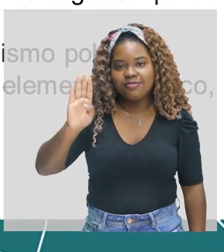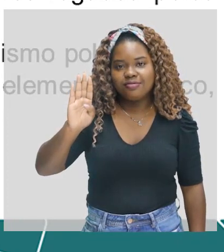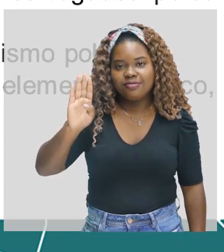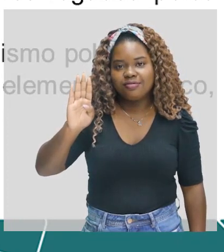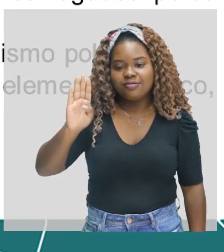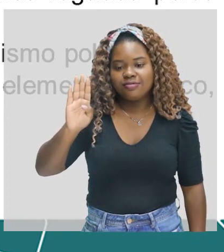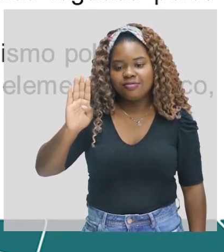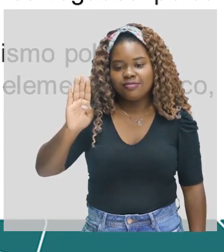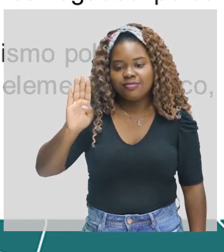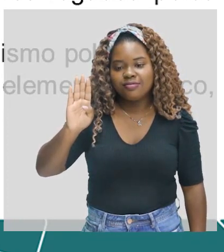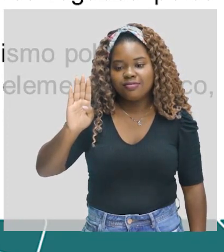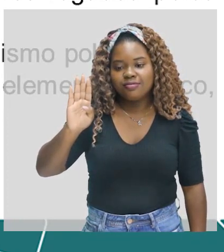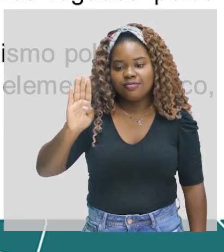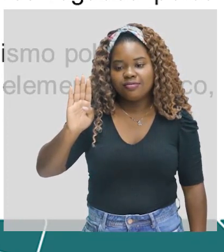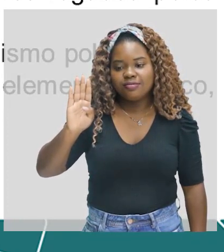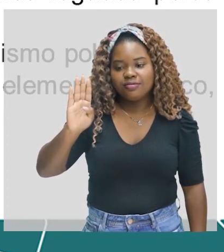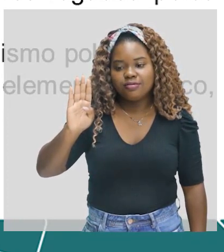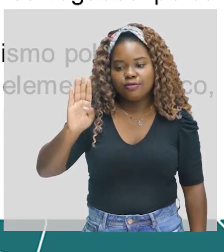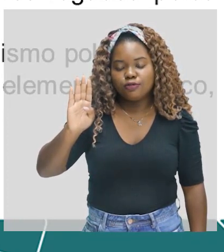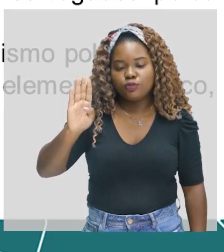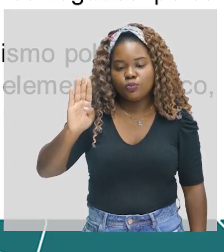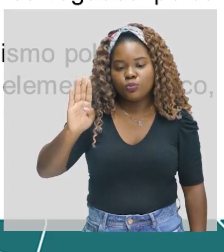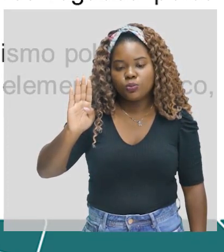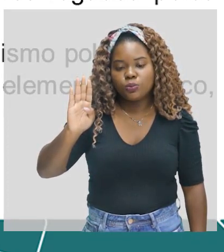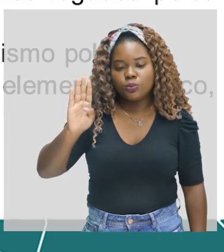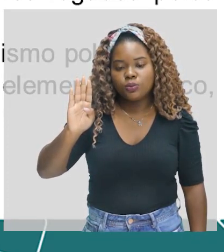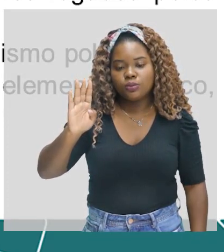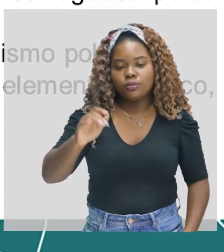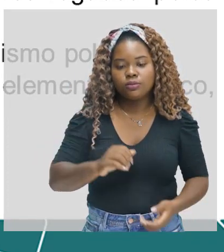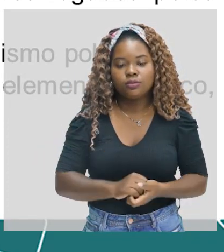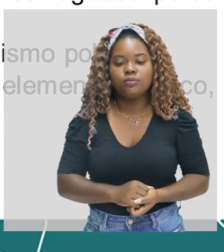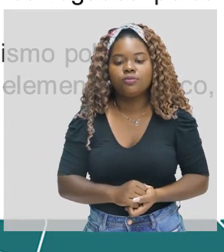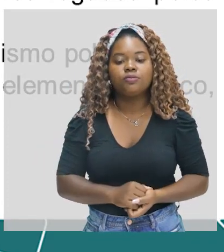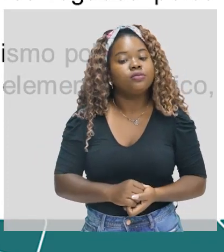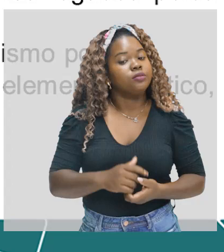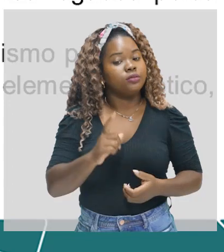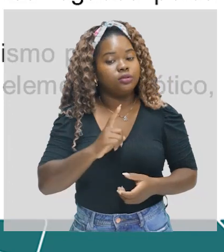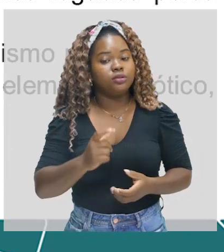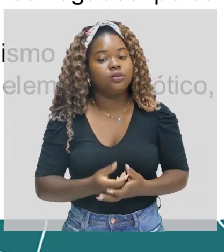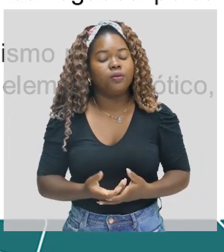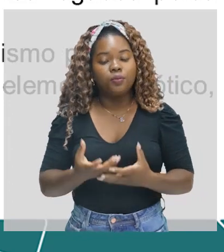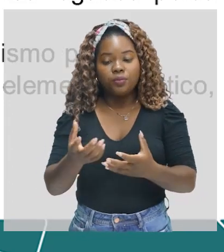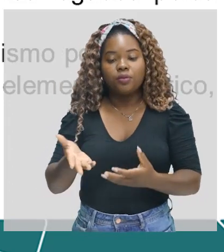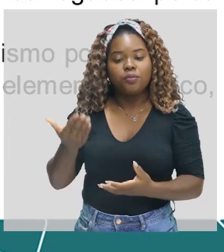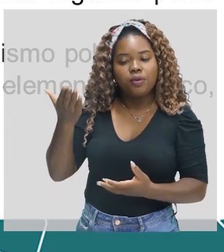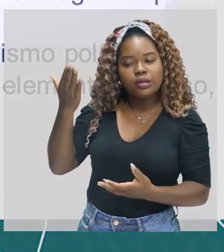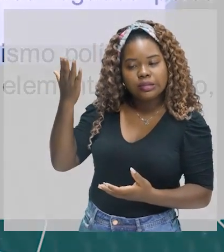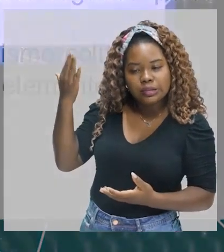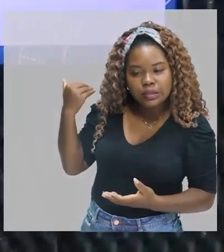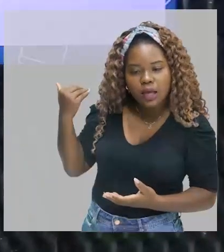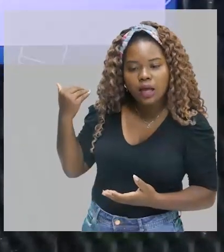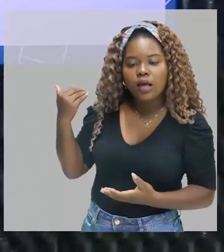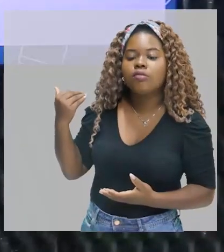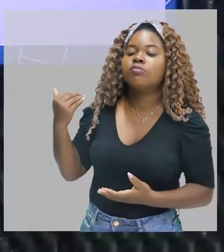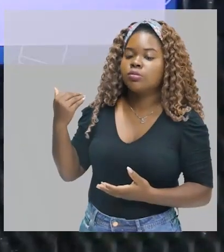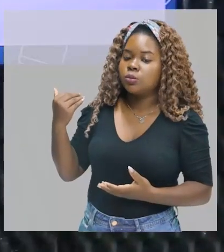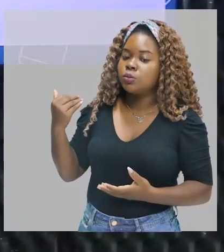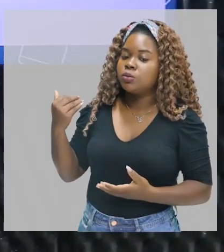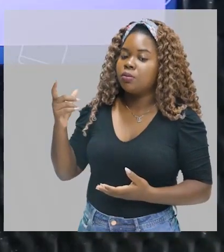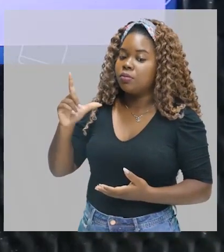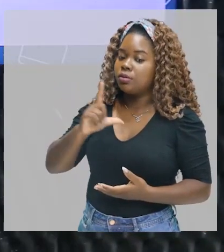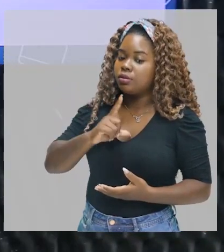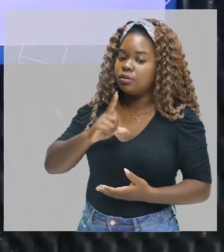Olha só. Cultivando o passado, procurou forma de compreender e explicar o presente. Então, assim, cultivando o passado, porque ele tem